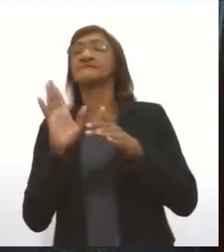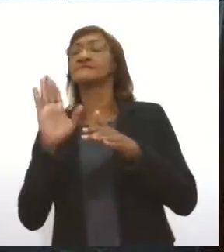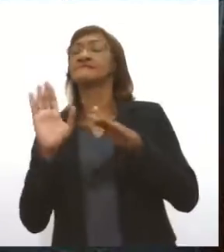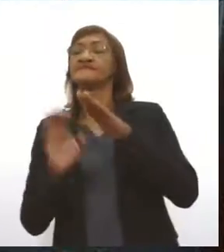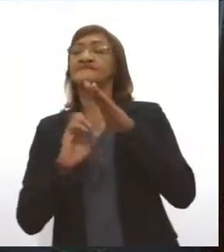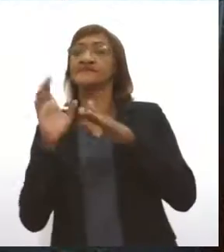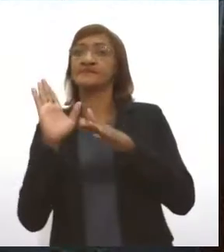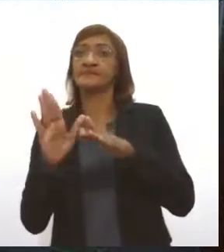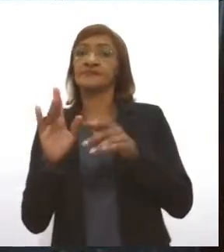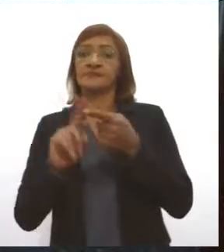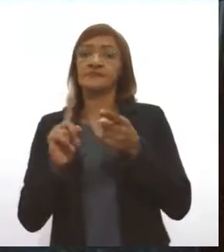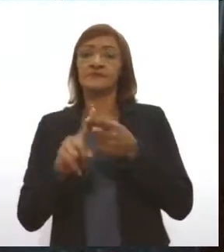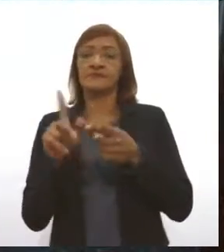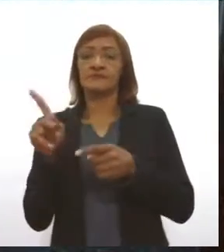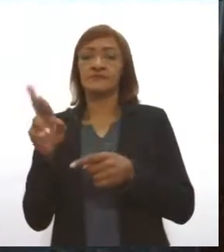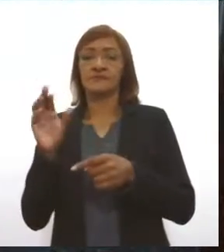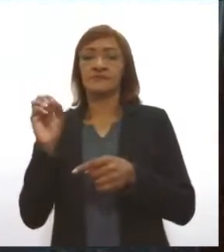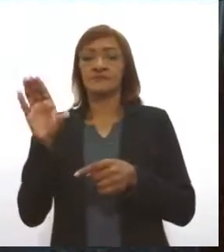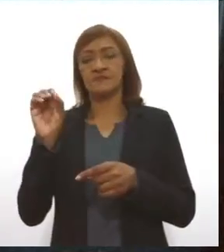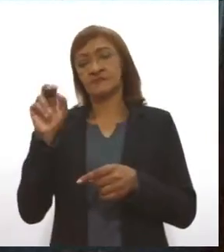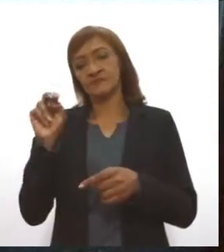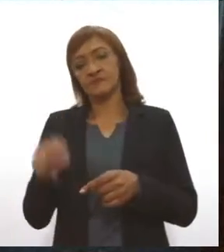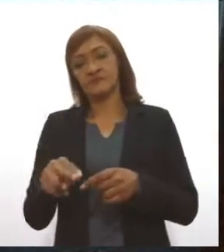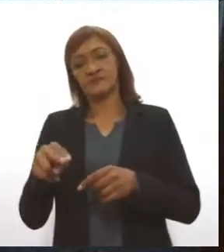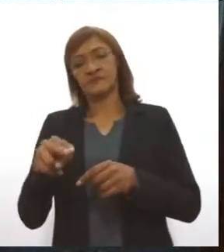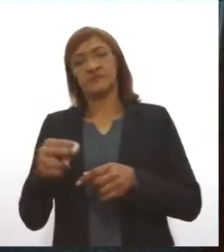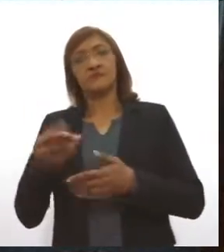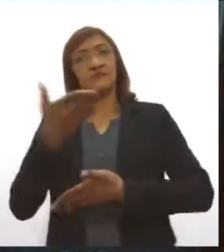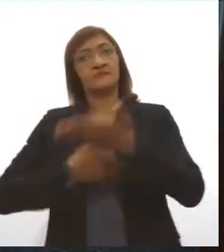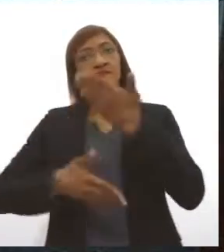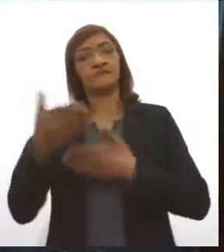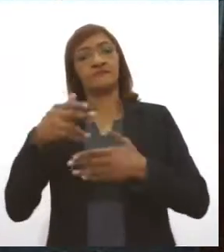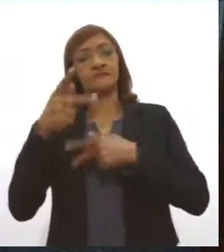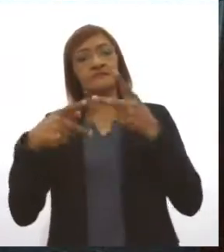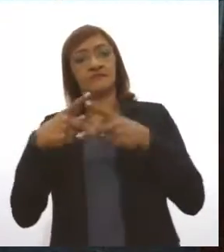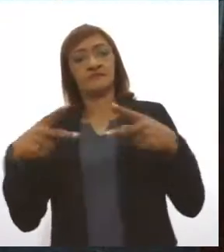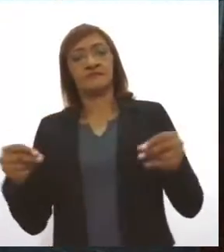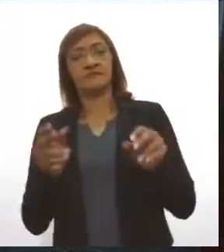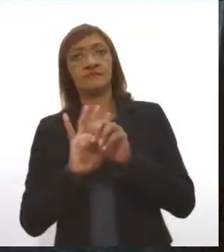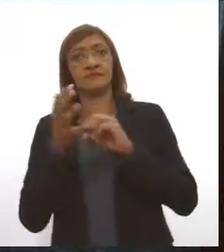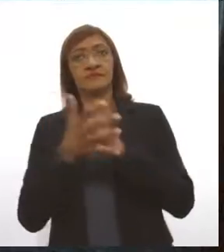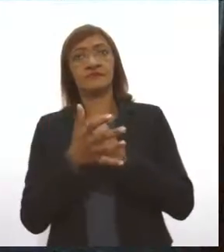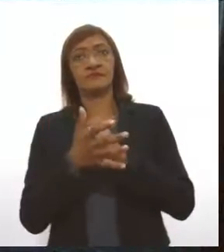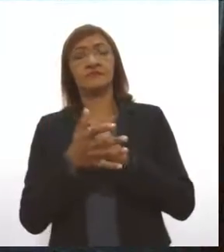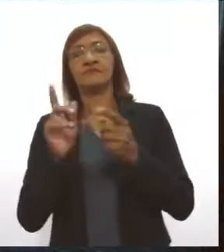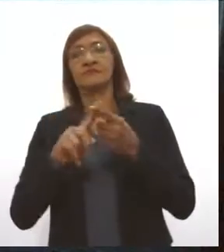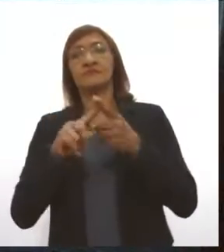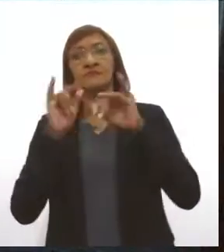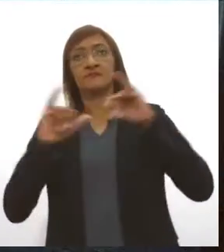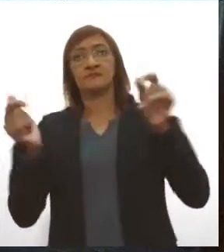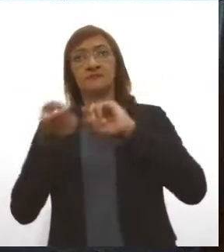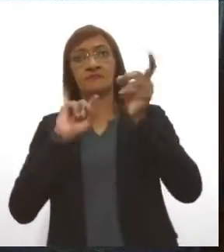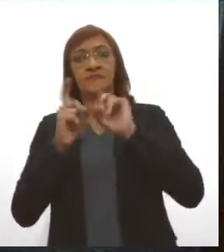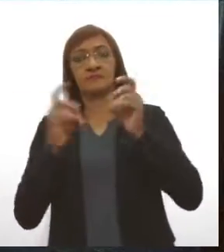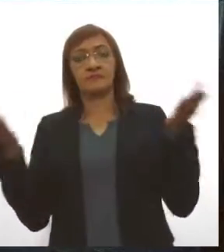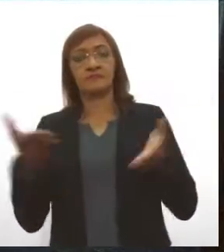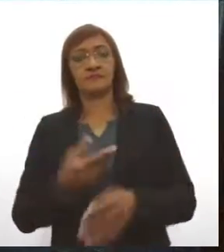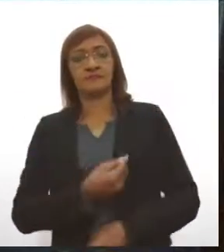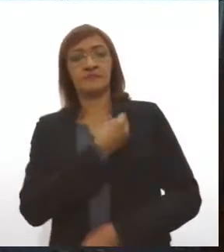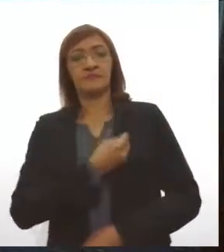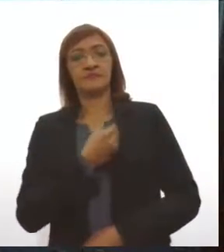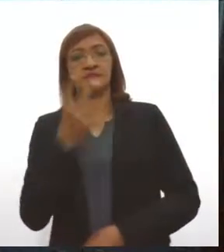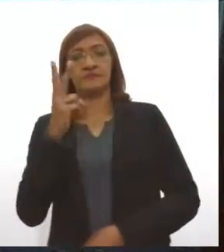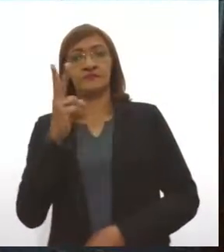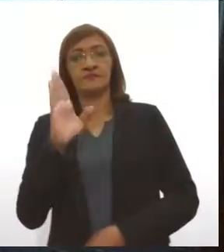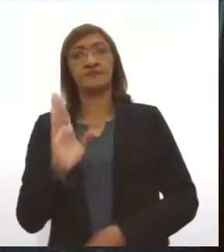orientações do PROCON para trocas de presentes, as atualizações da covid-dezenove e os destaques para a sessão plenária ao vivo de logo mais às